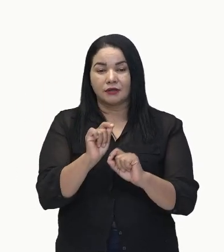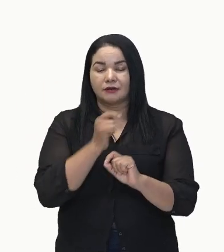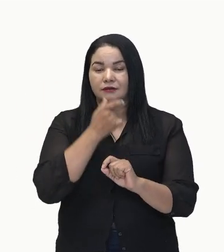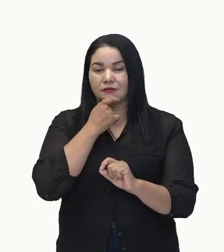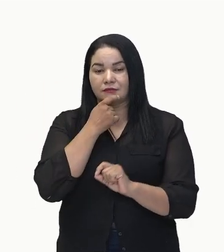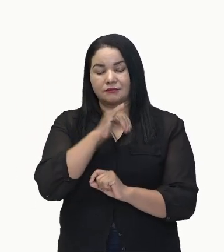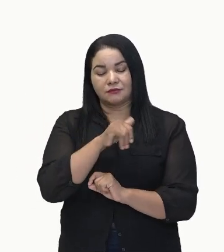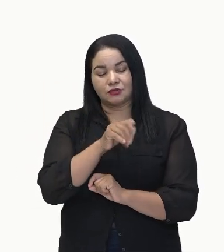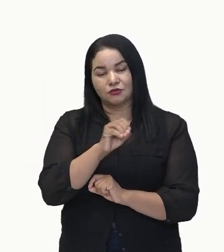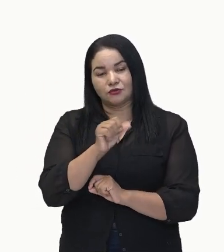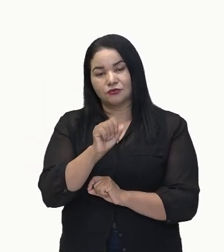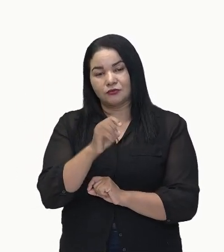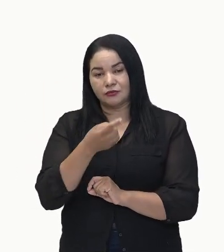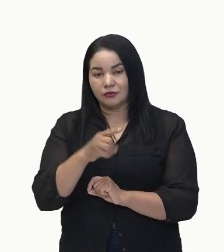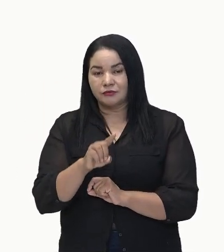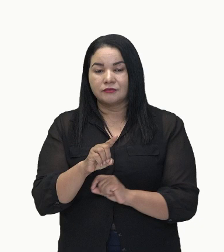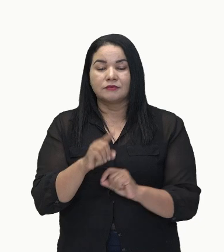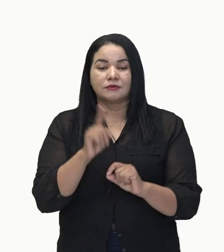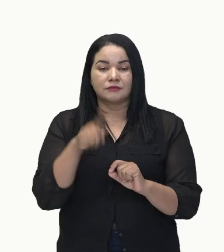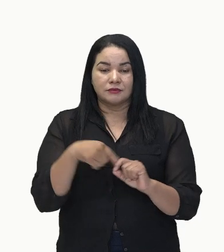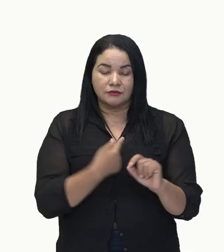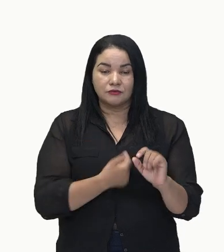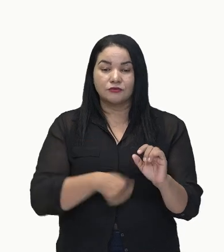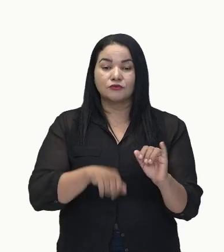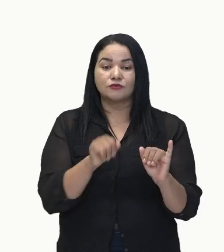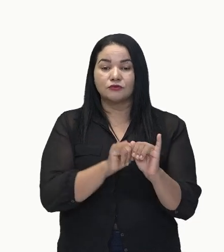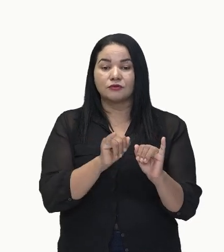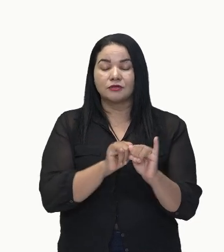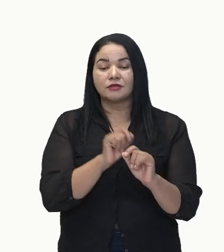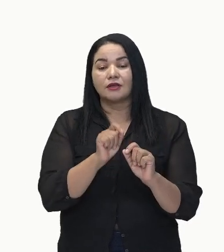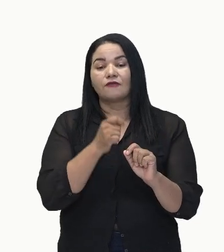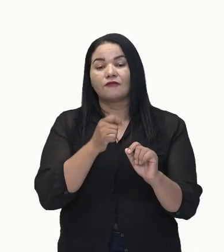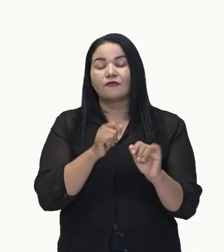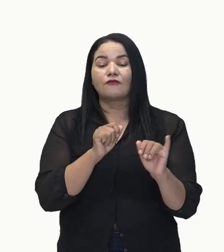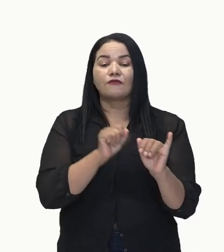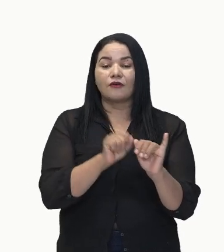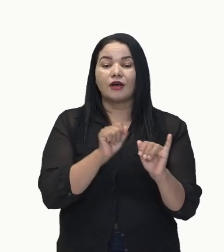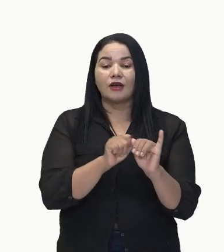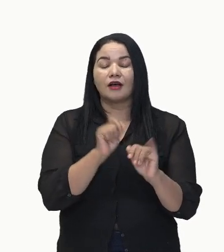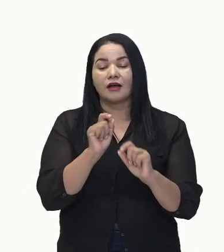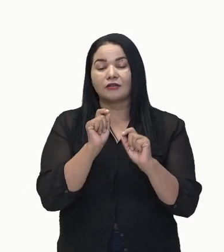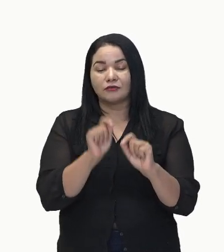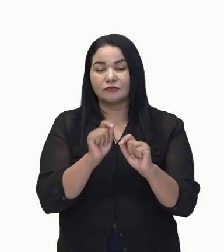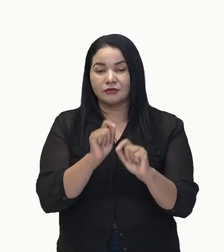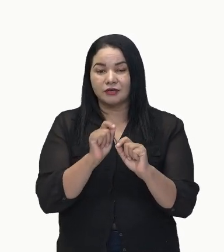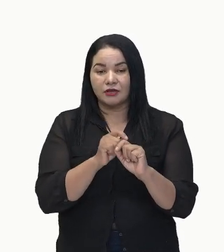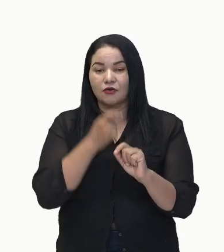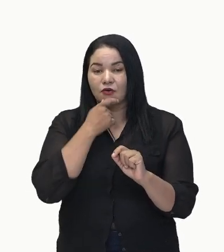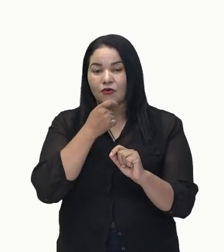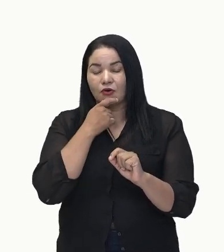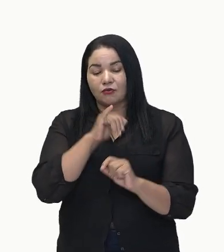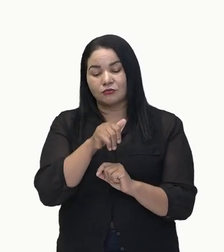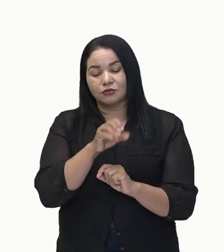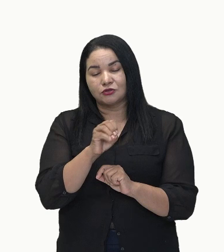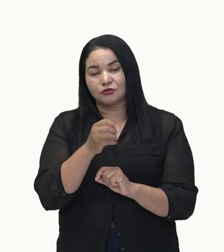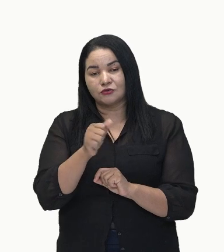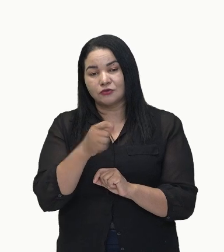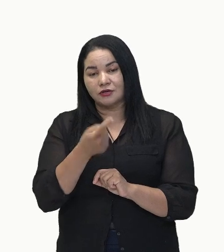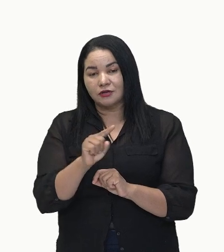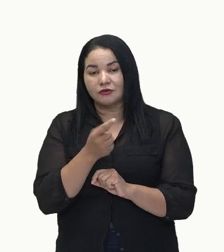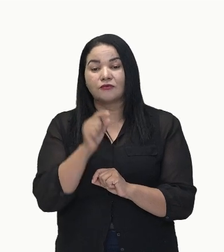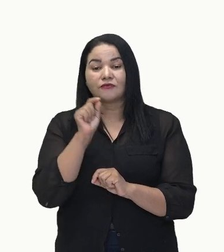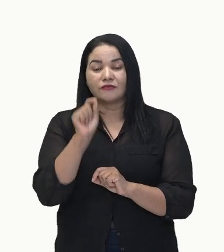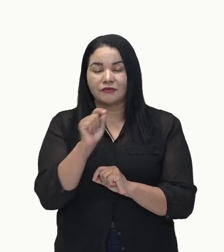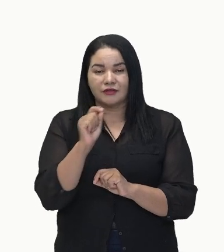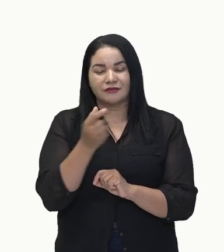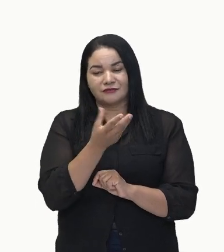nosso sujeito. O que que se fala sobre o sujeito aí, João? Que ele viajou ontem. Então, está aí,